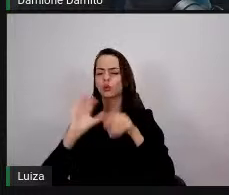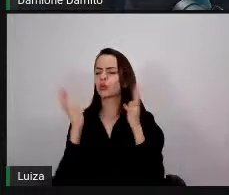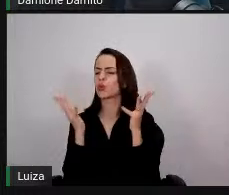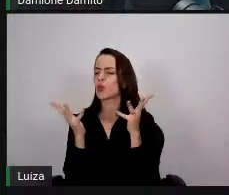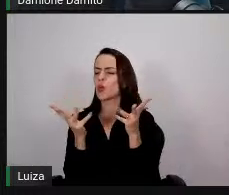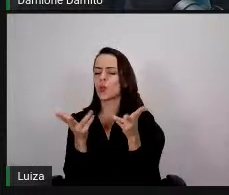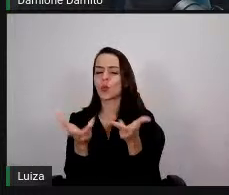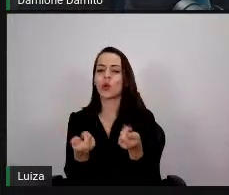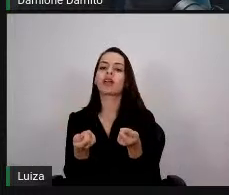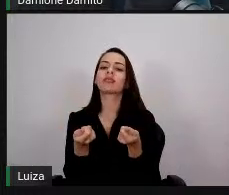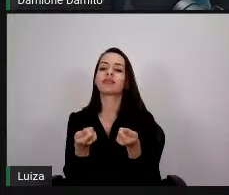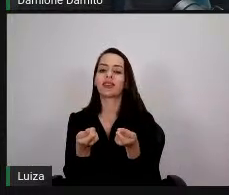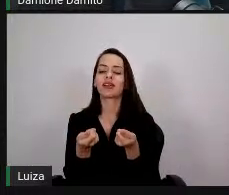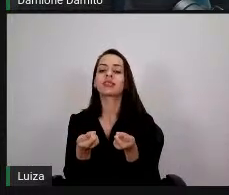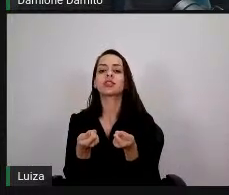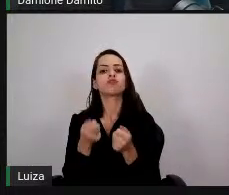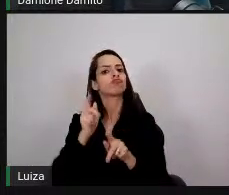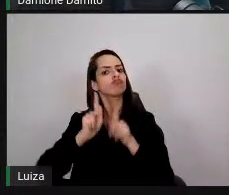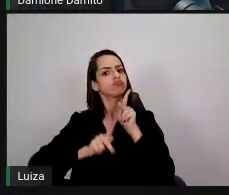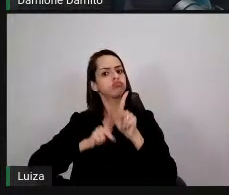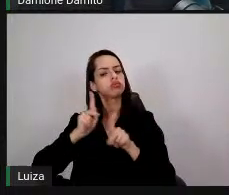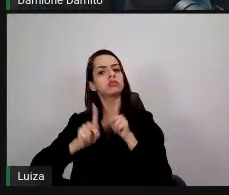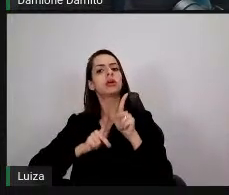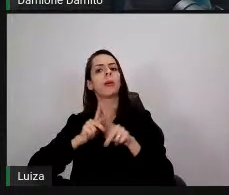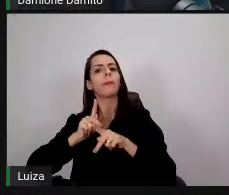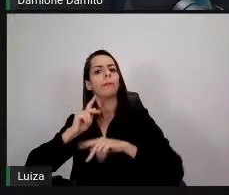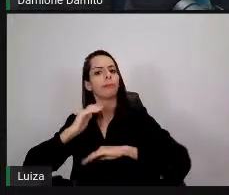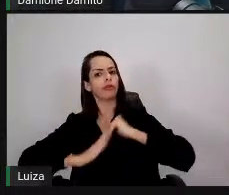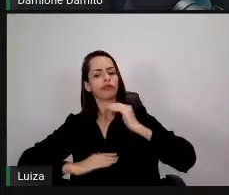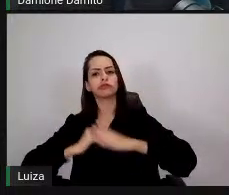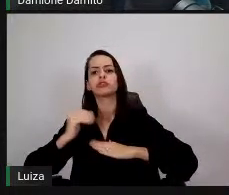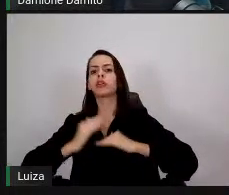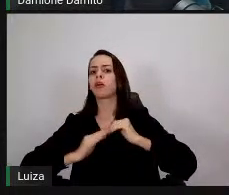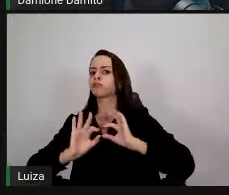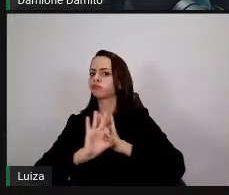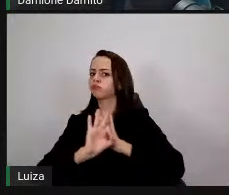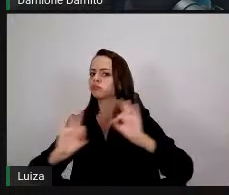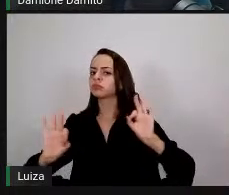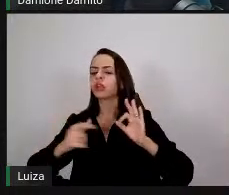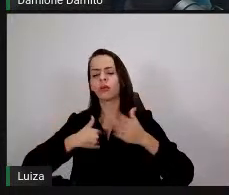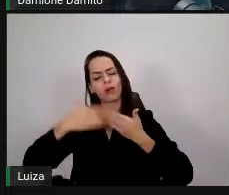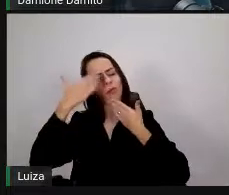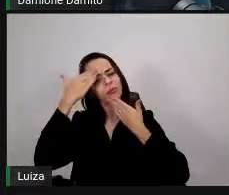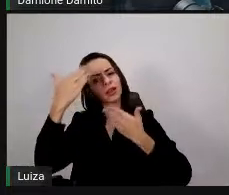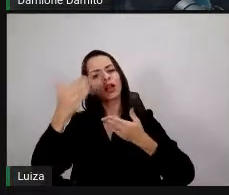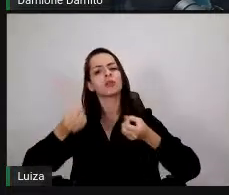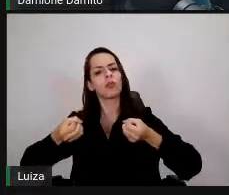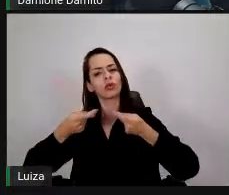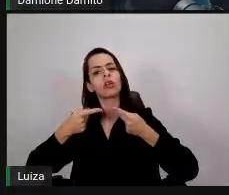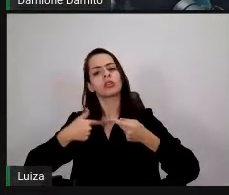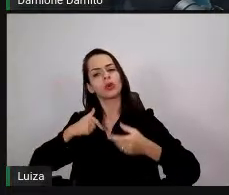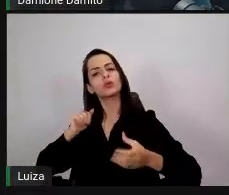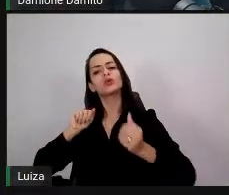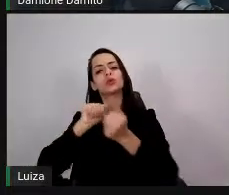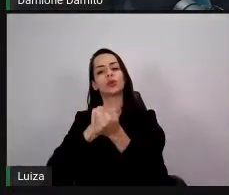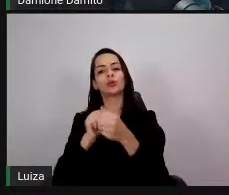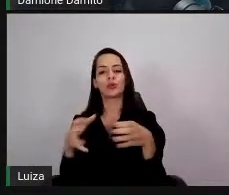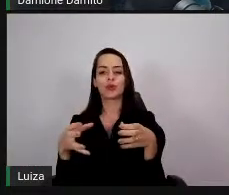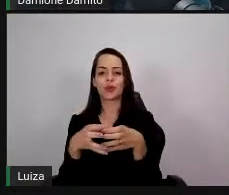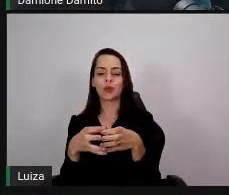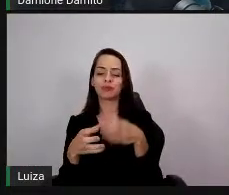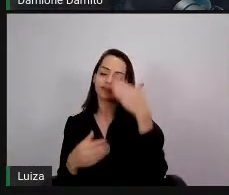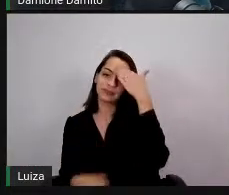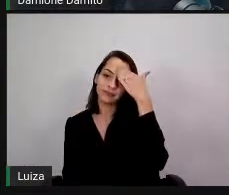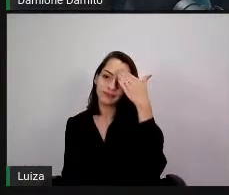e com pessoas tão inspiradoras e agradeço muito a oportunidade de poder fazer parte desse time. Queria agradecer a